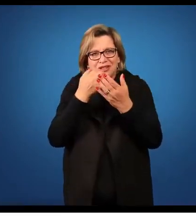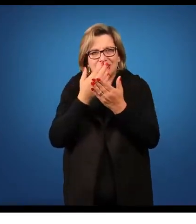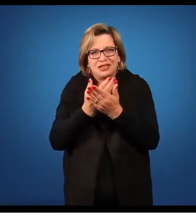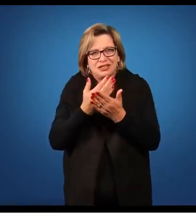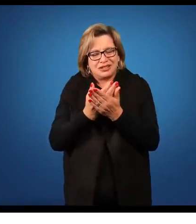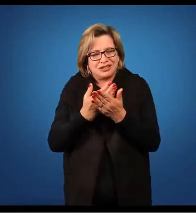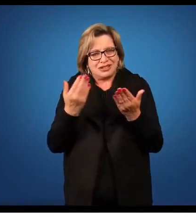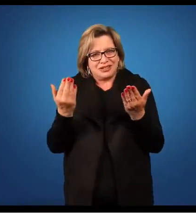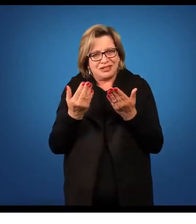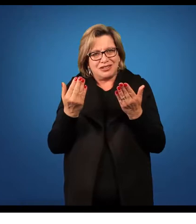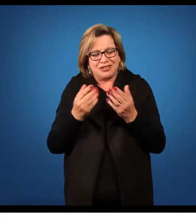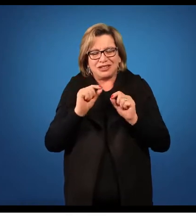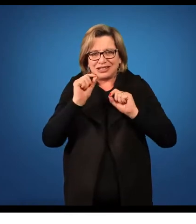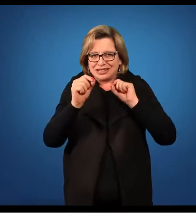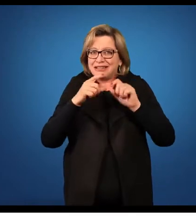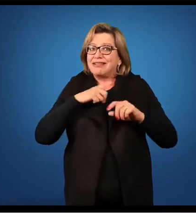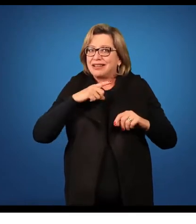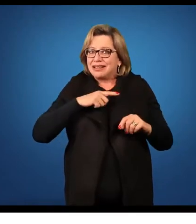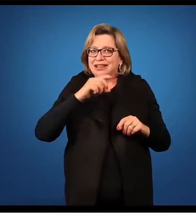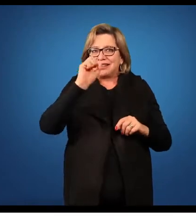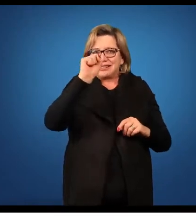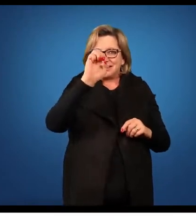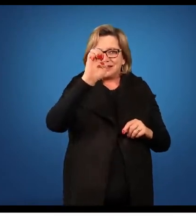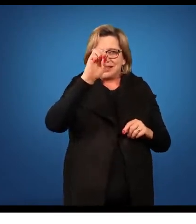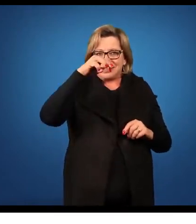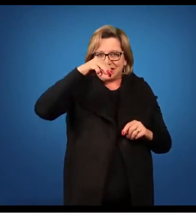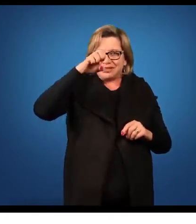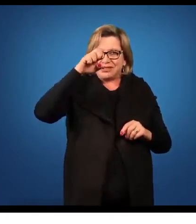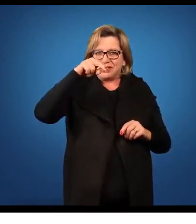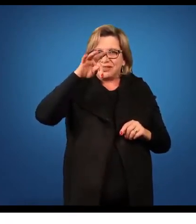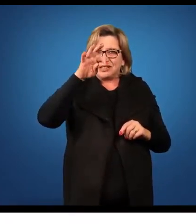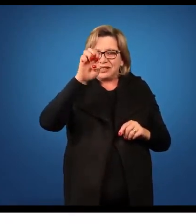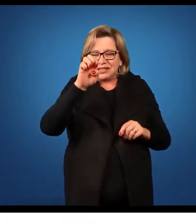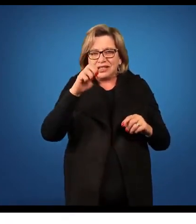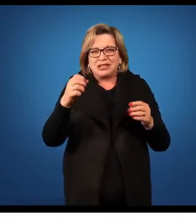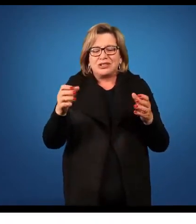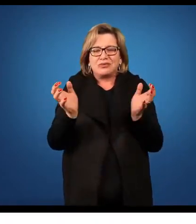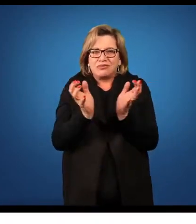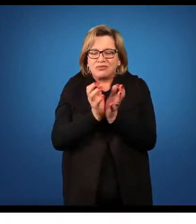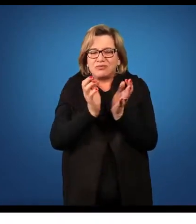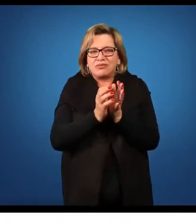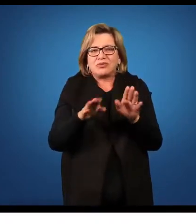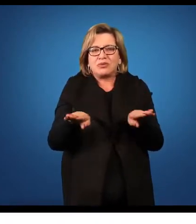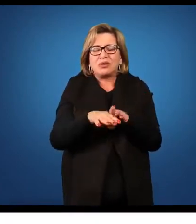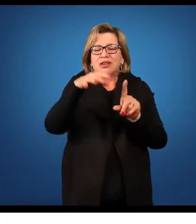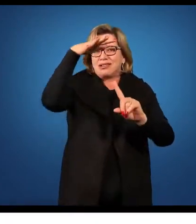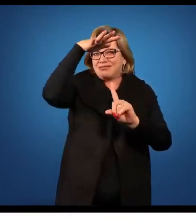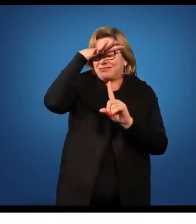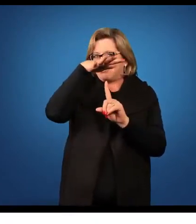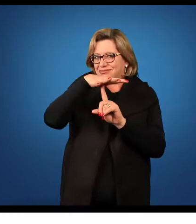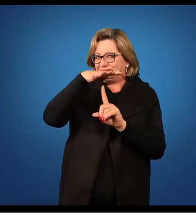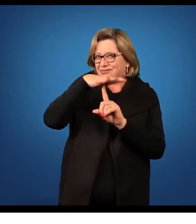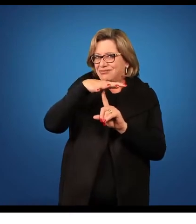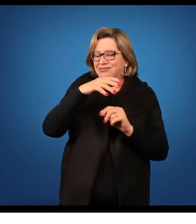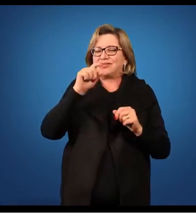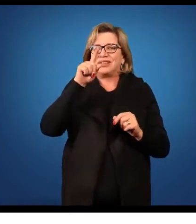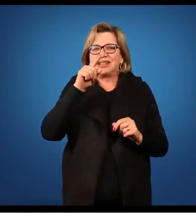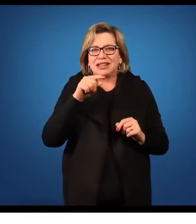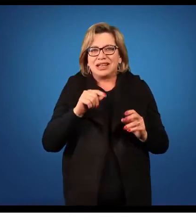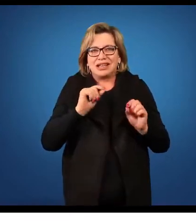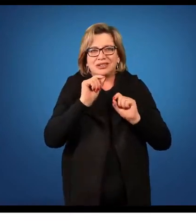plantas vasculares com semente no grupo das araucárias é os